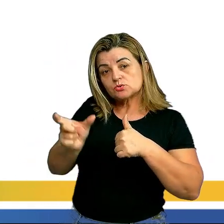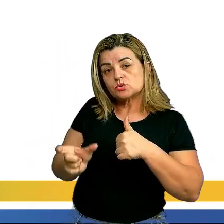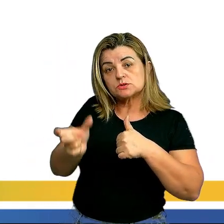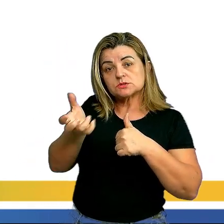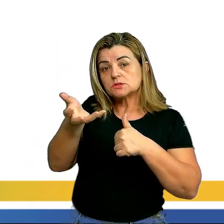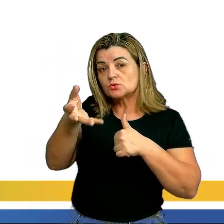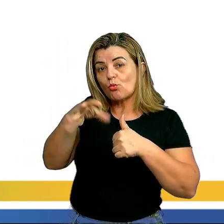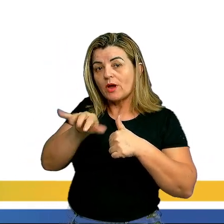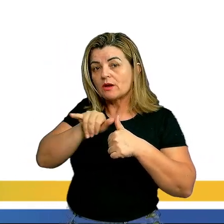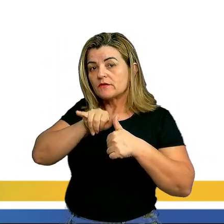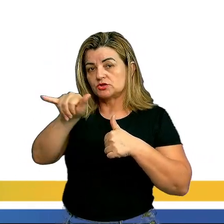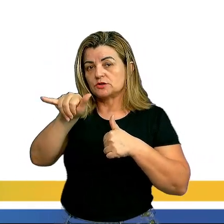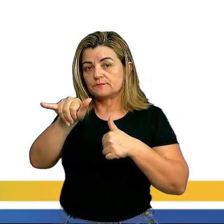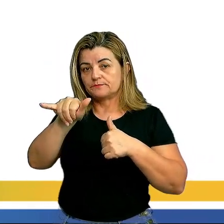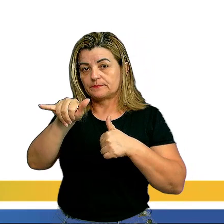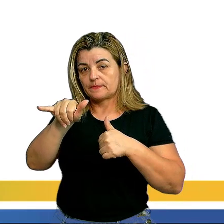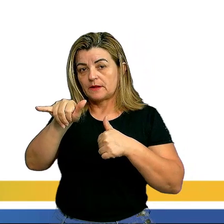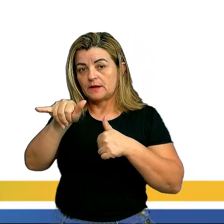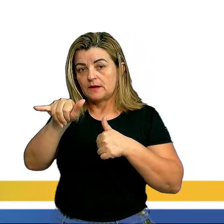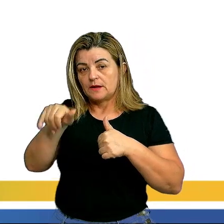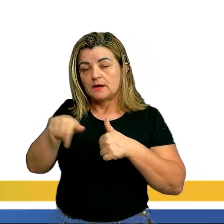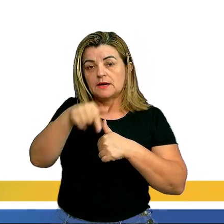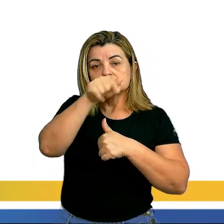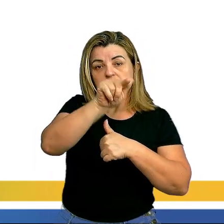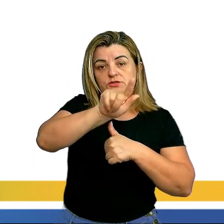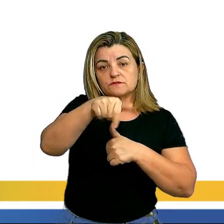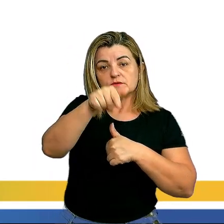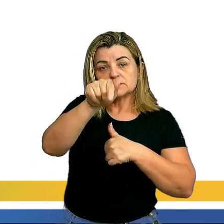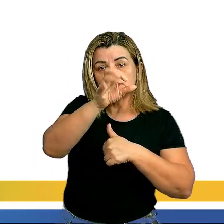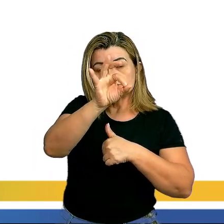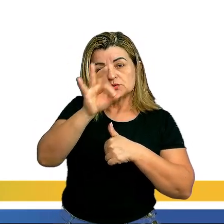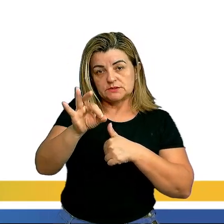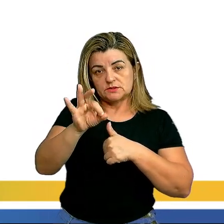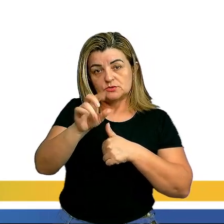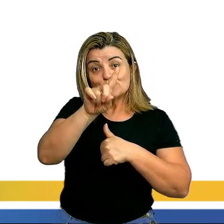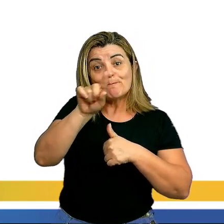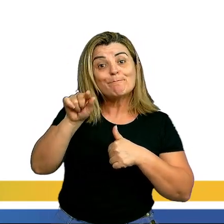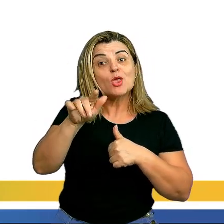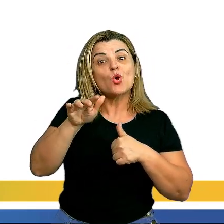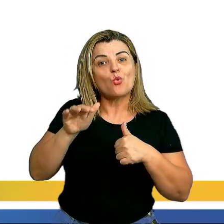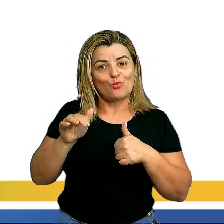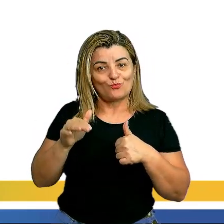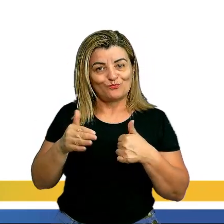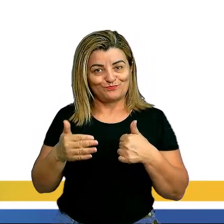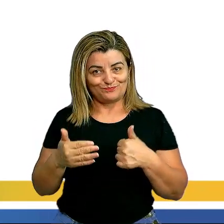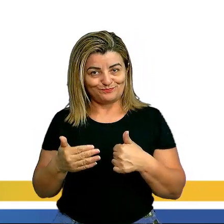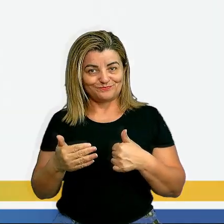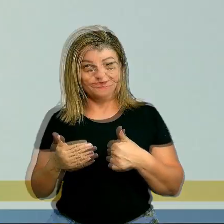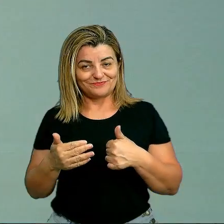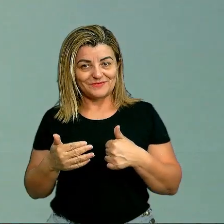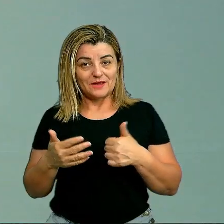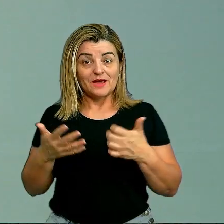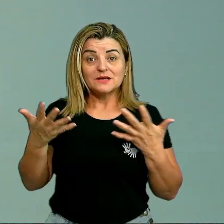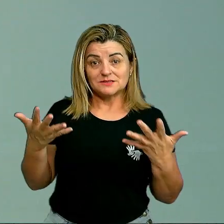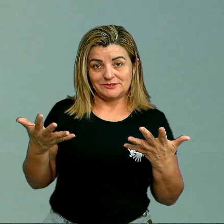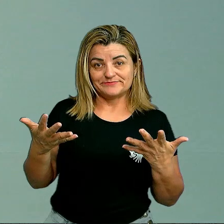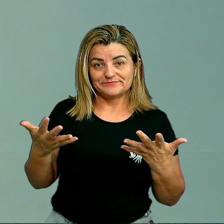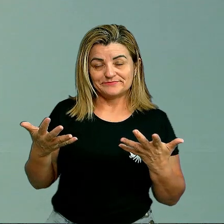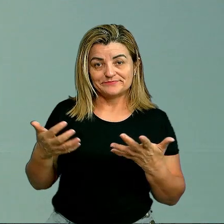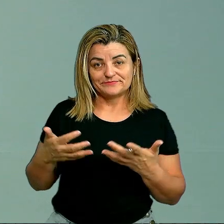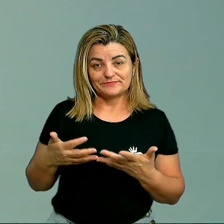é dada por 7,7% de mil, tá? Ou seja,